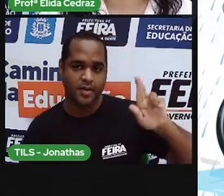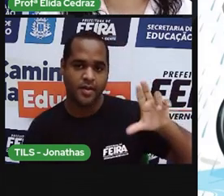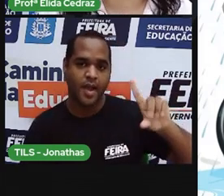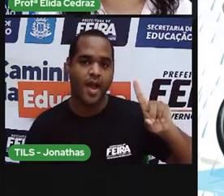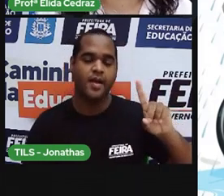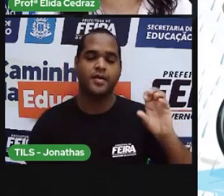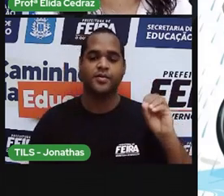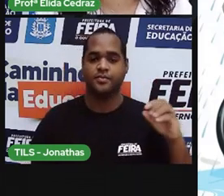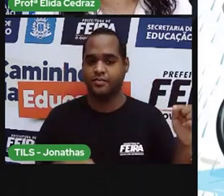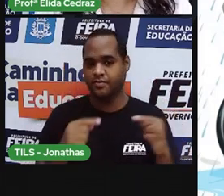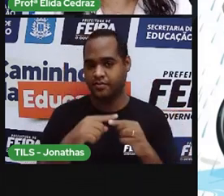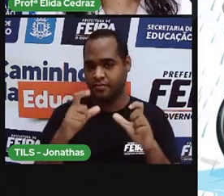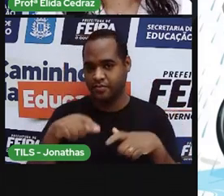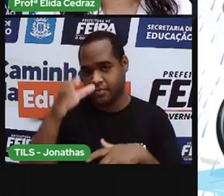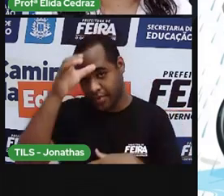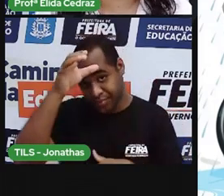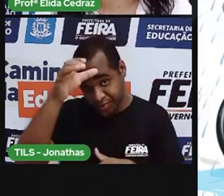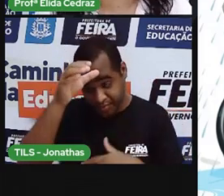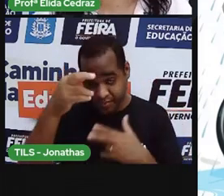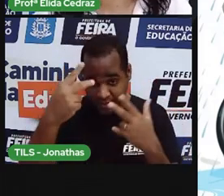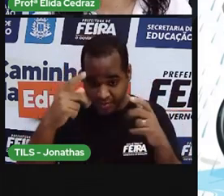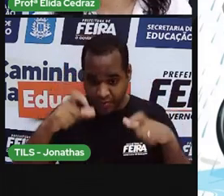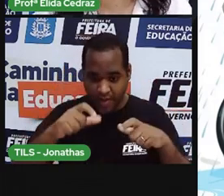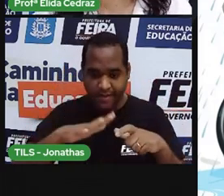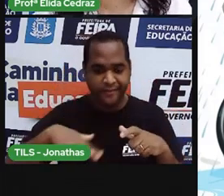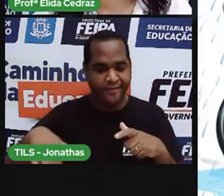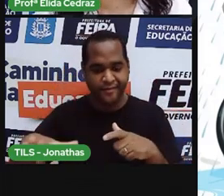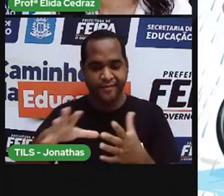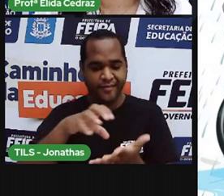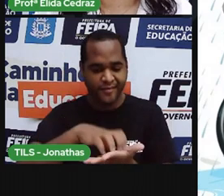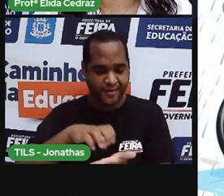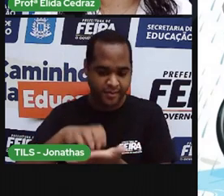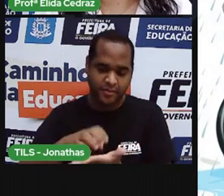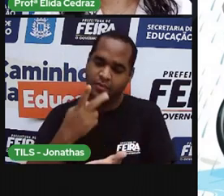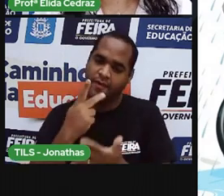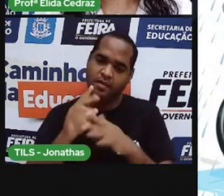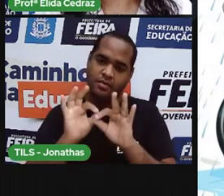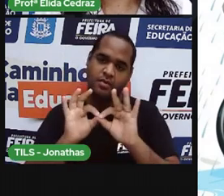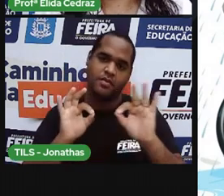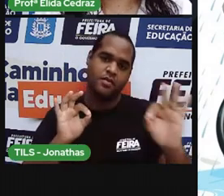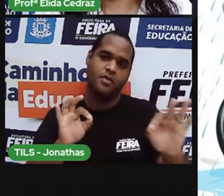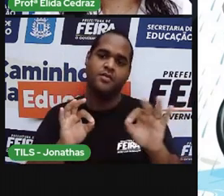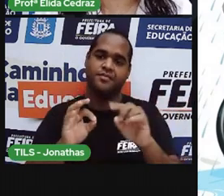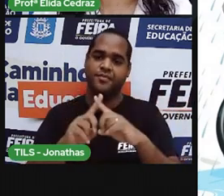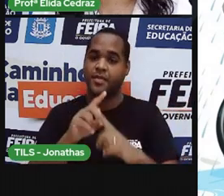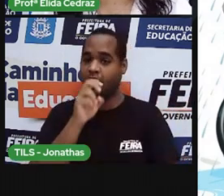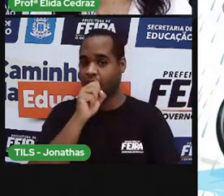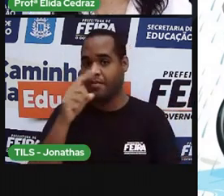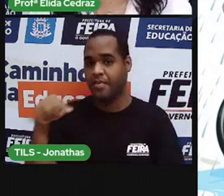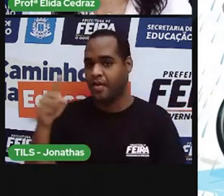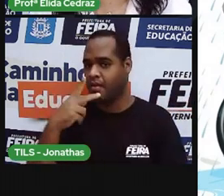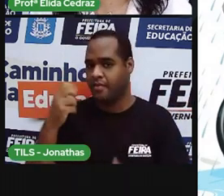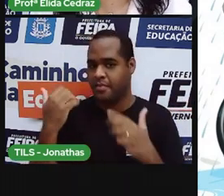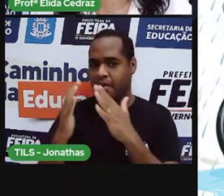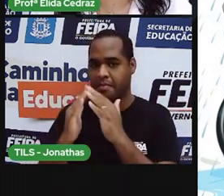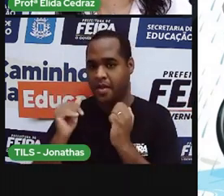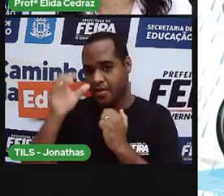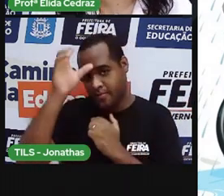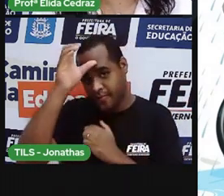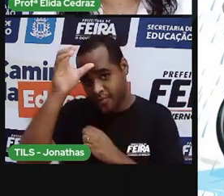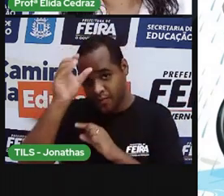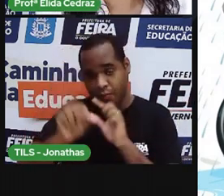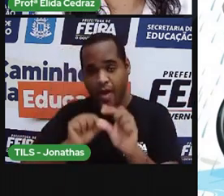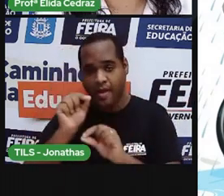com a sua tia Marisa em um bairro afastado do centro. Sábado passado, ele pediu para a sua